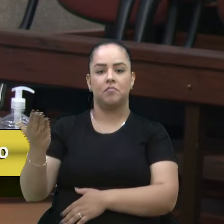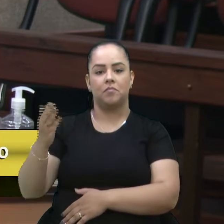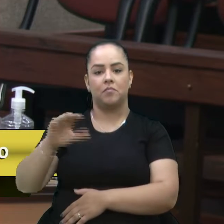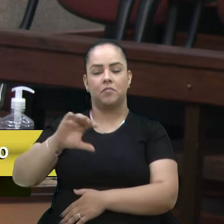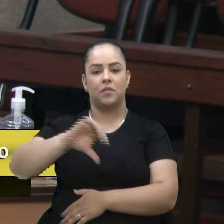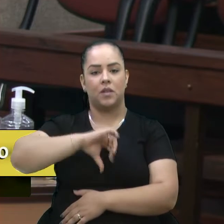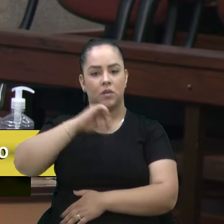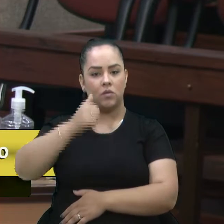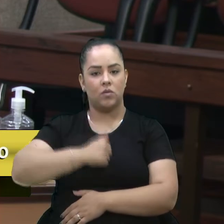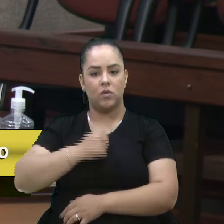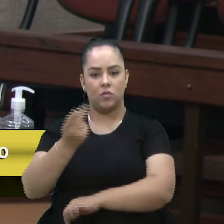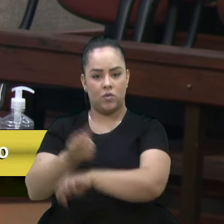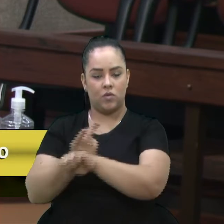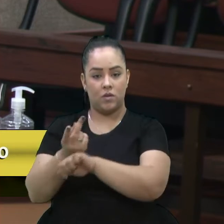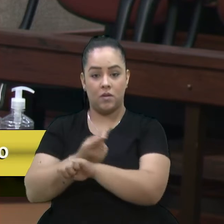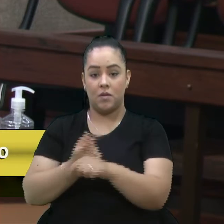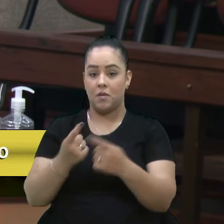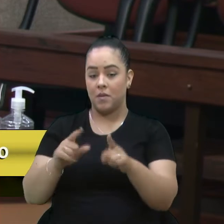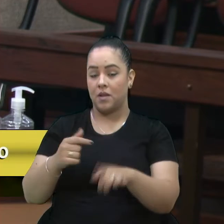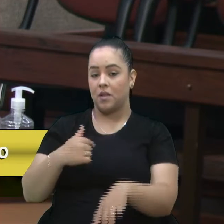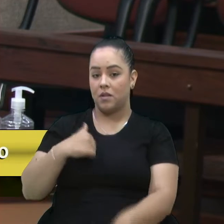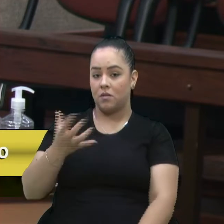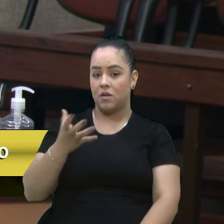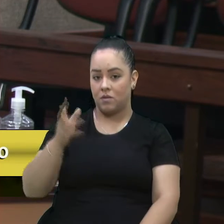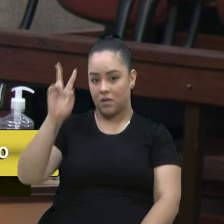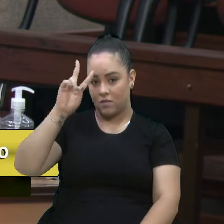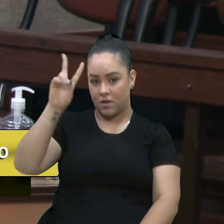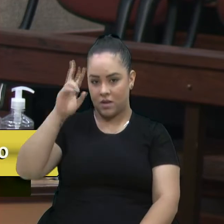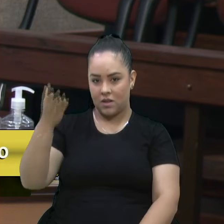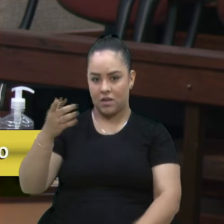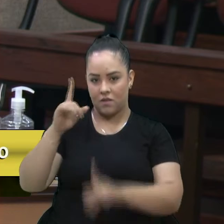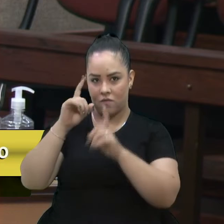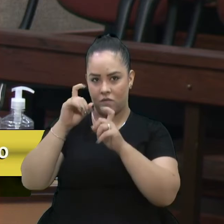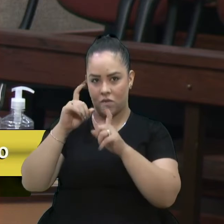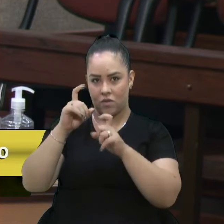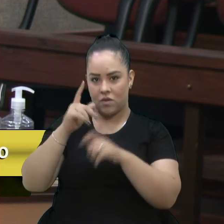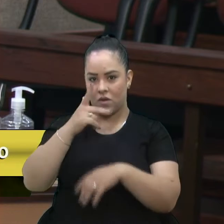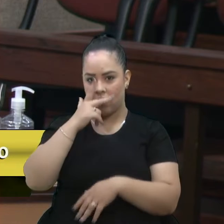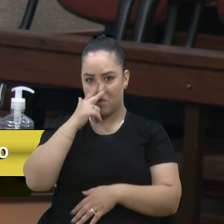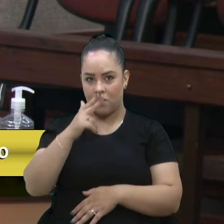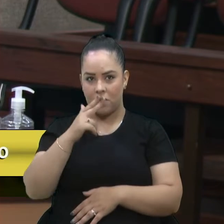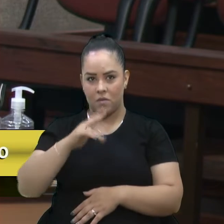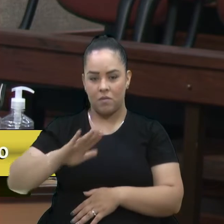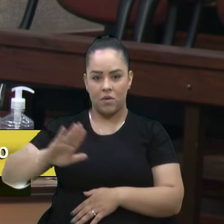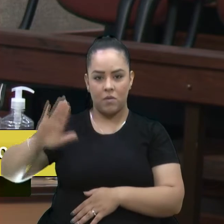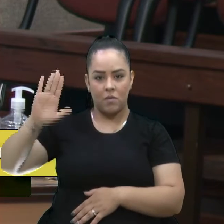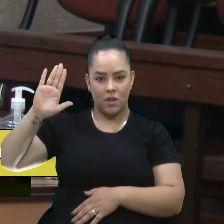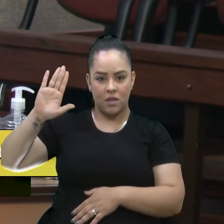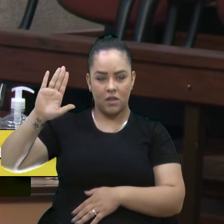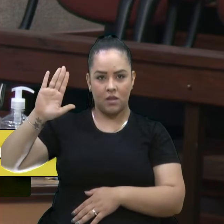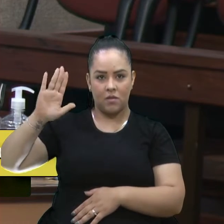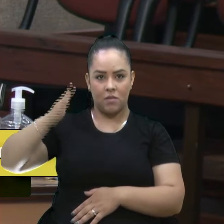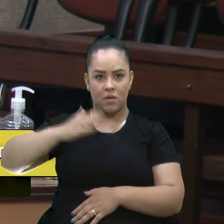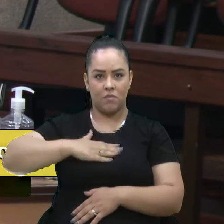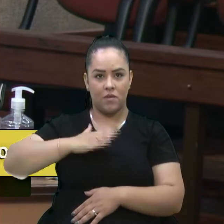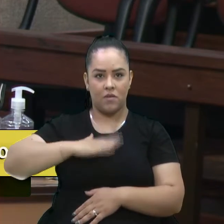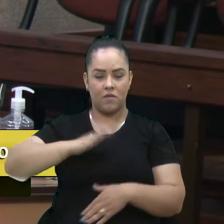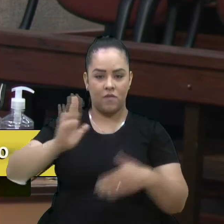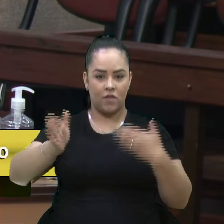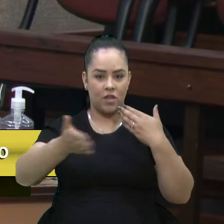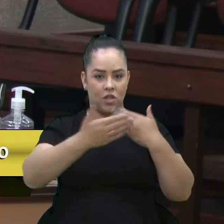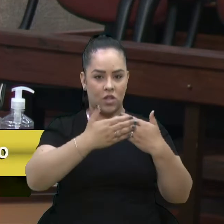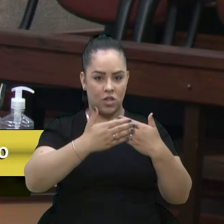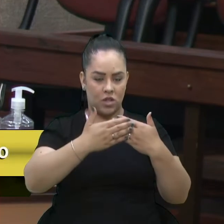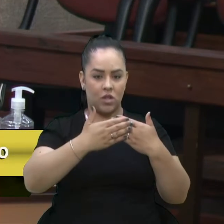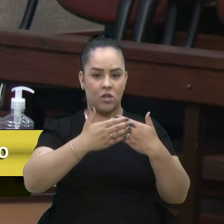de ir atrás. Mas eu queria lembrar que aquele cidadão da foto anterior é o mesmo que me prometeu fechar lá no Iguatemi, que